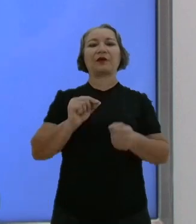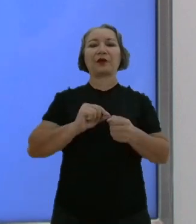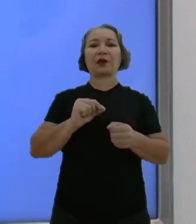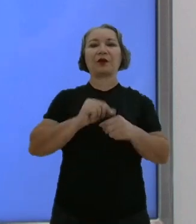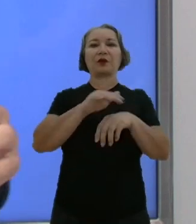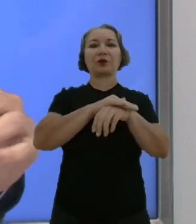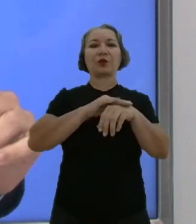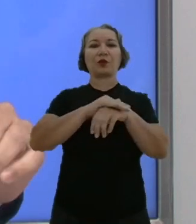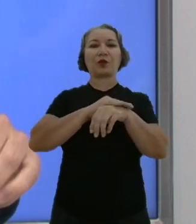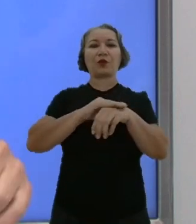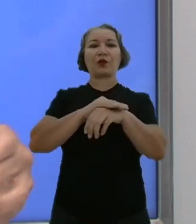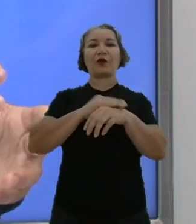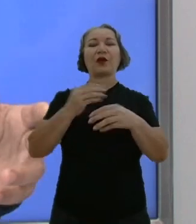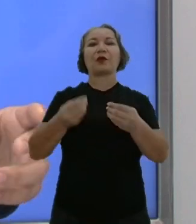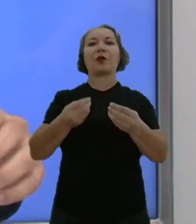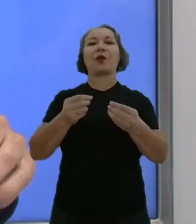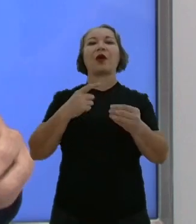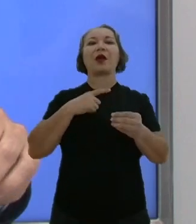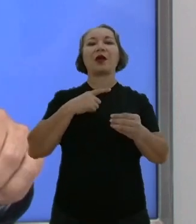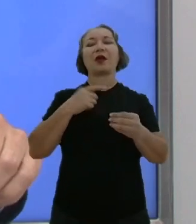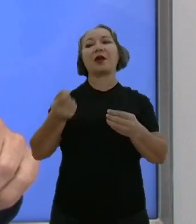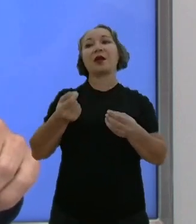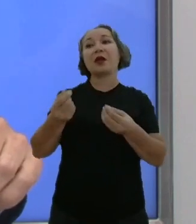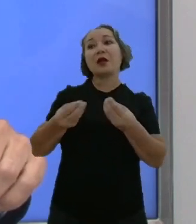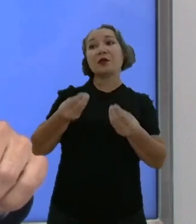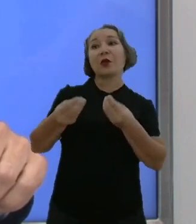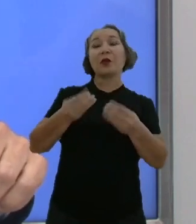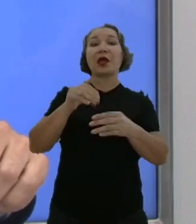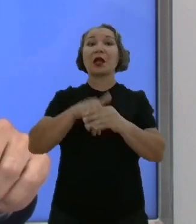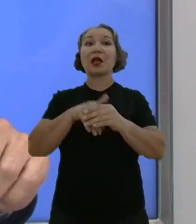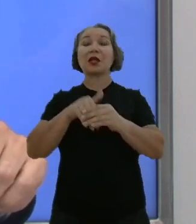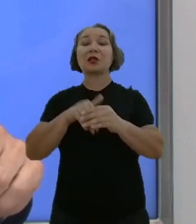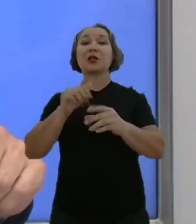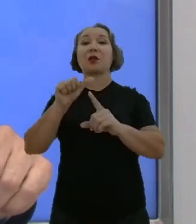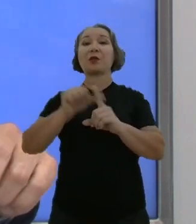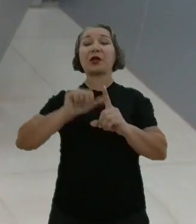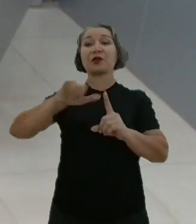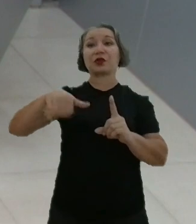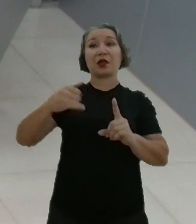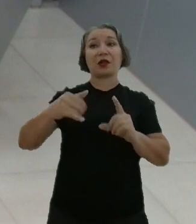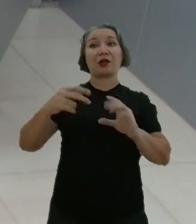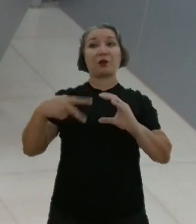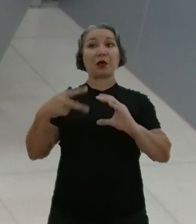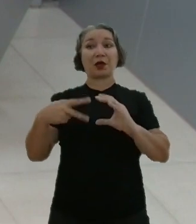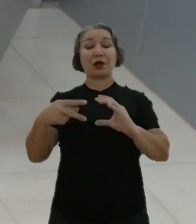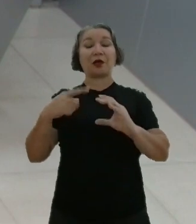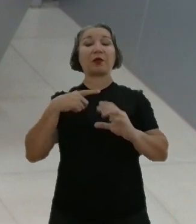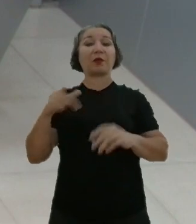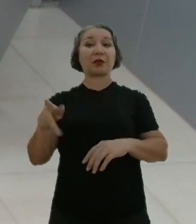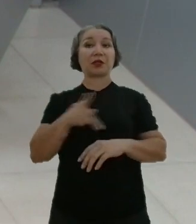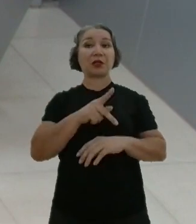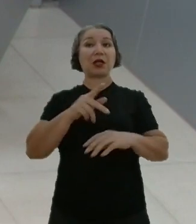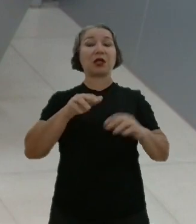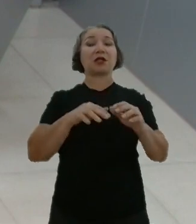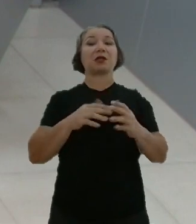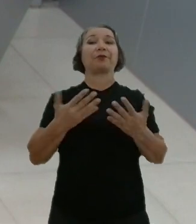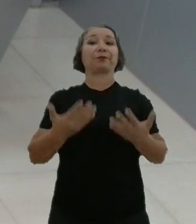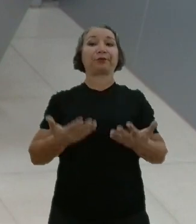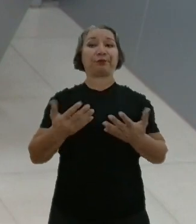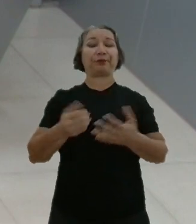disputa para ir para janeiro do ano que vem? Para falar a verdade, quanto à mesa, as conversas estão muito